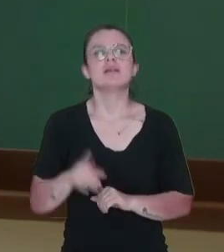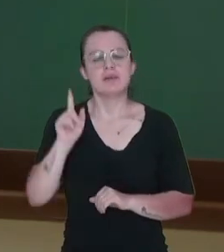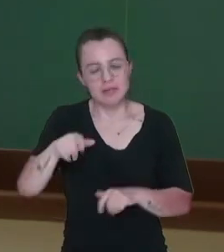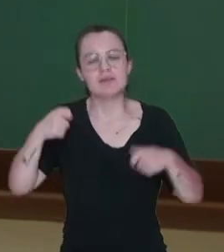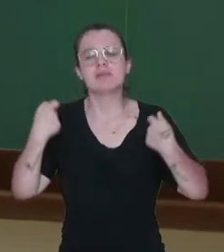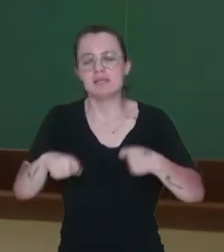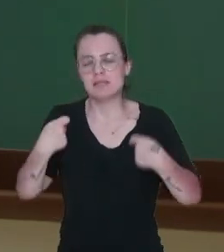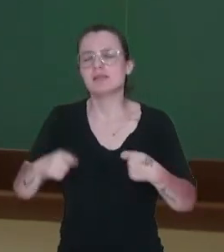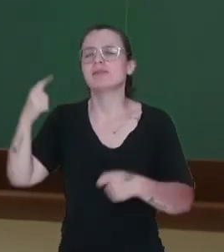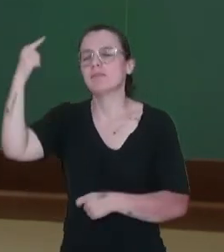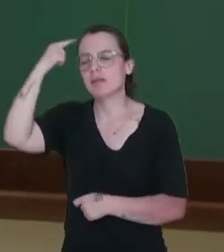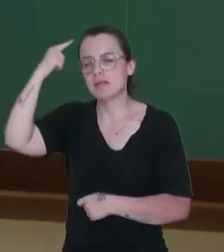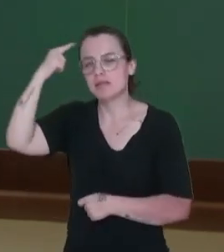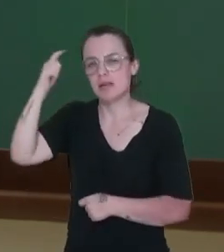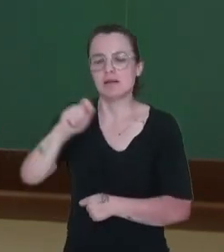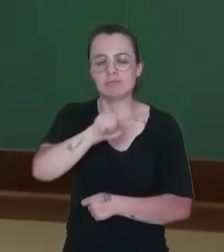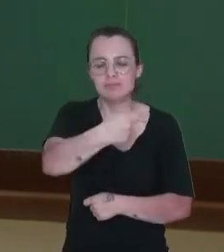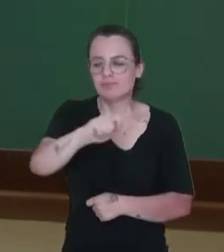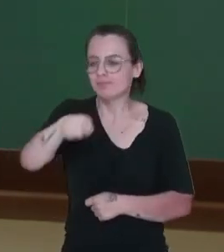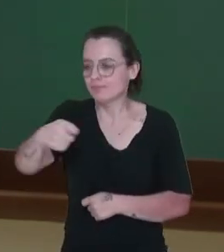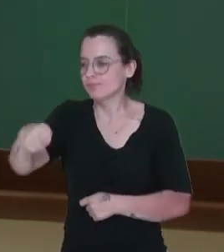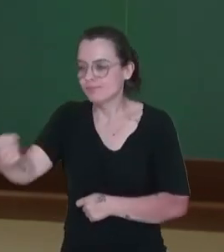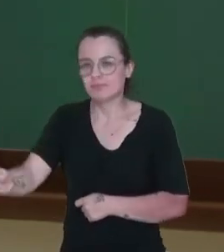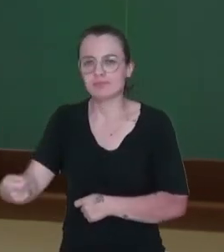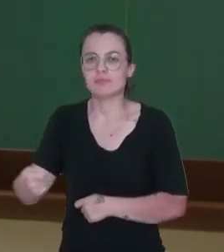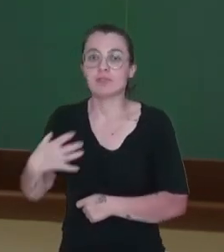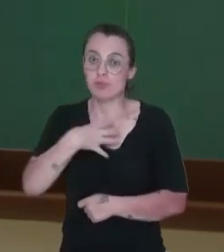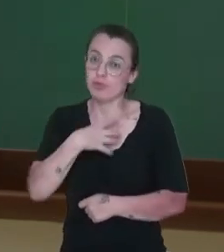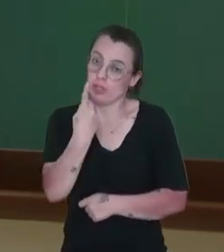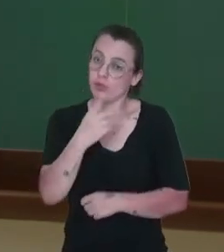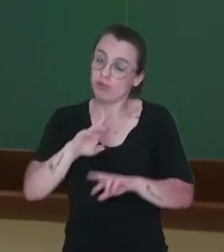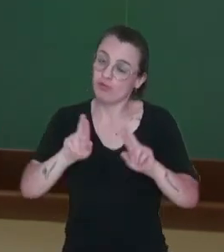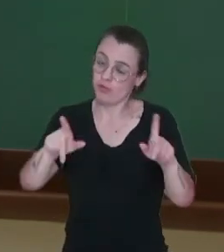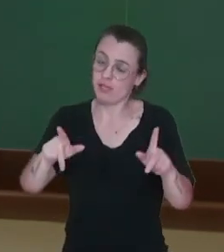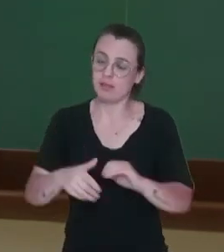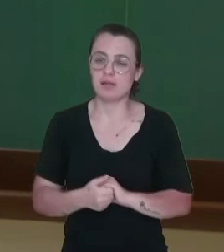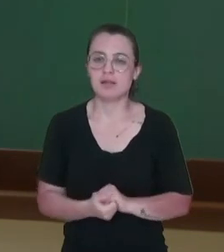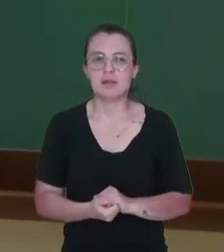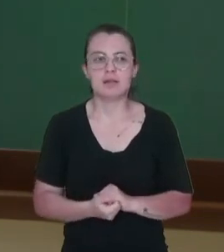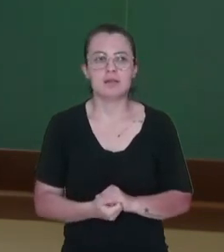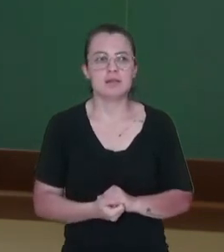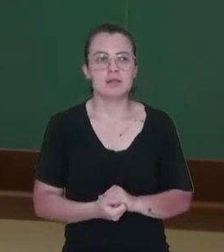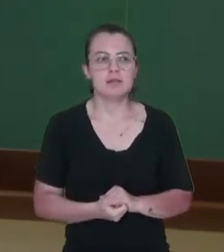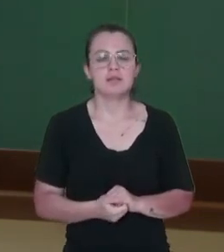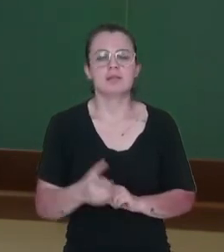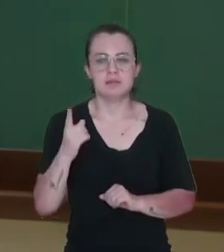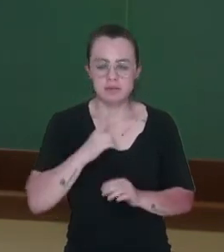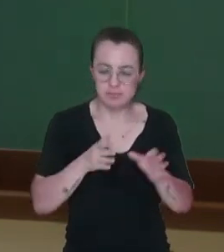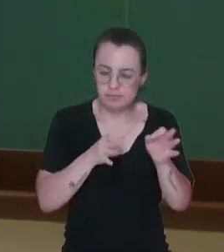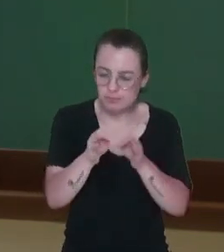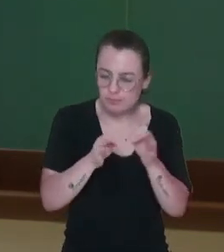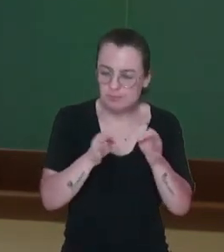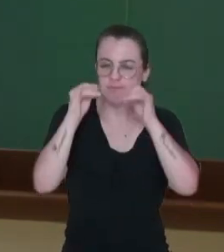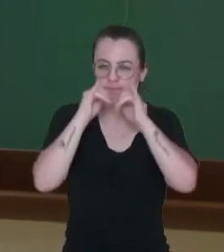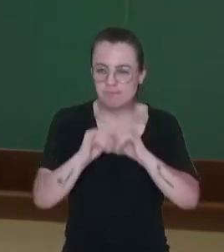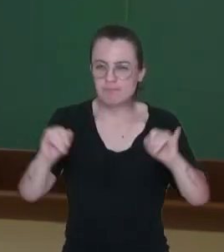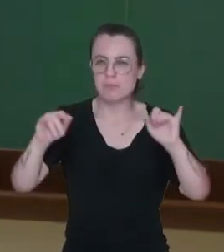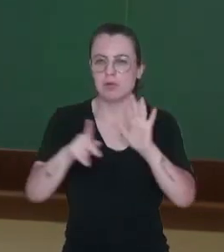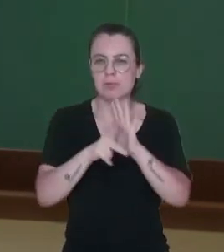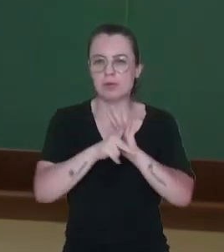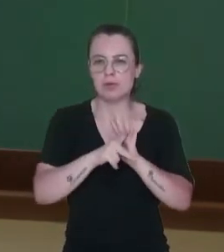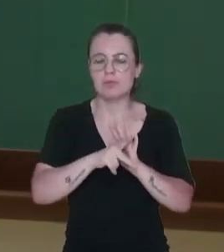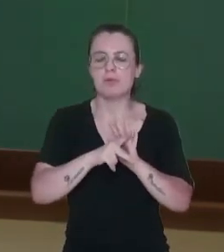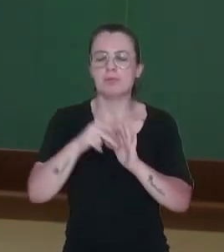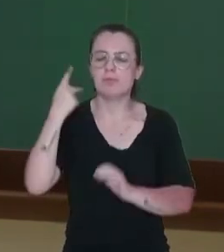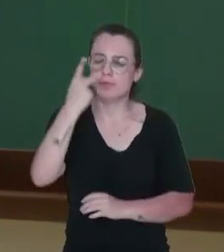preciso pensar em cada uma das porções do Brasil de maneira diferente, muitas vezes. E os programas, as políticas públicas, os